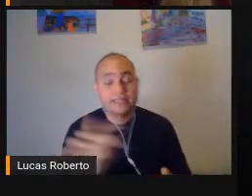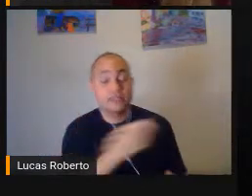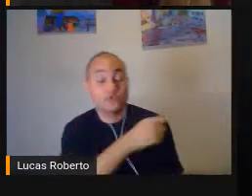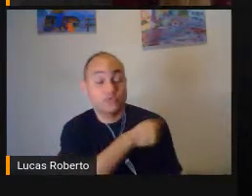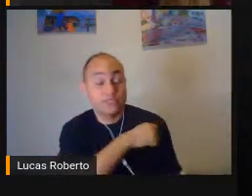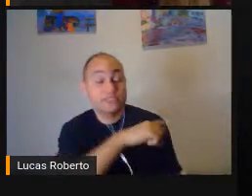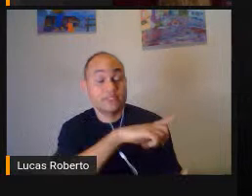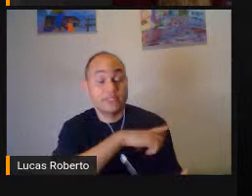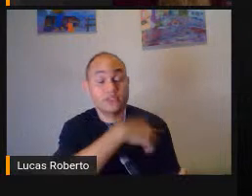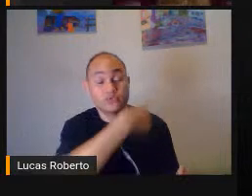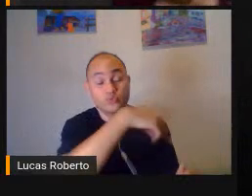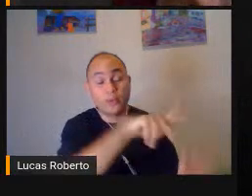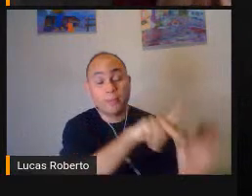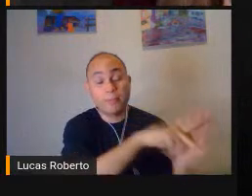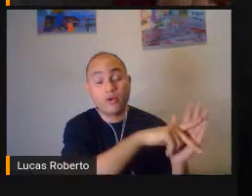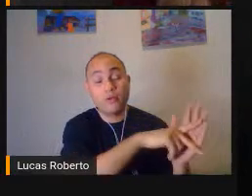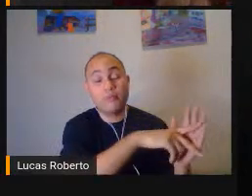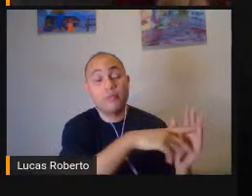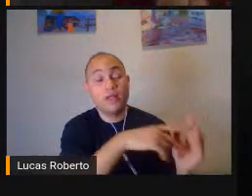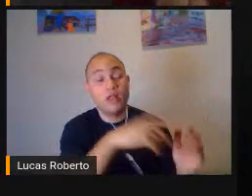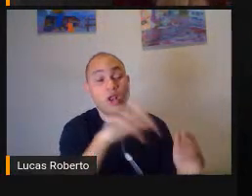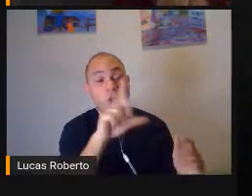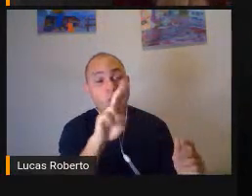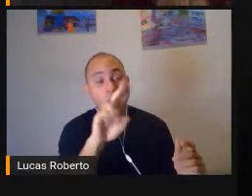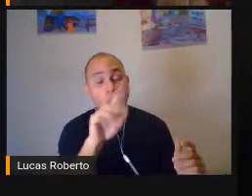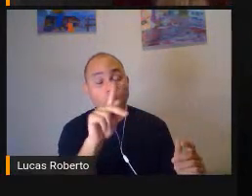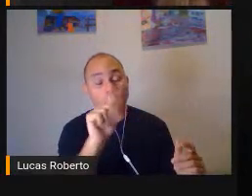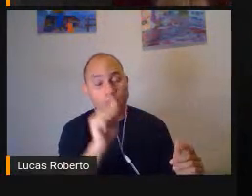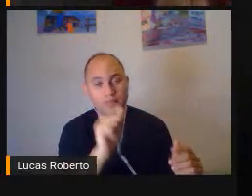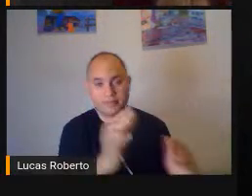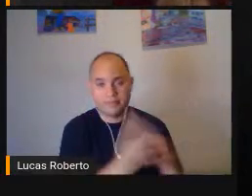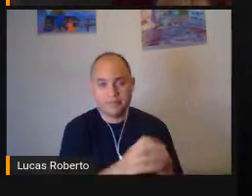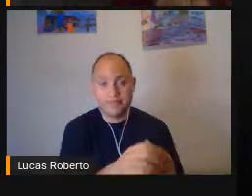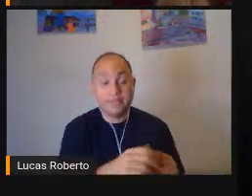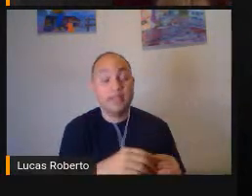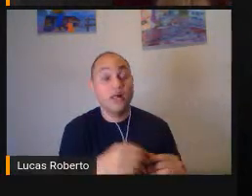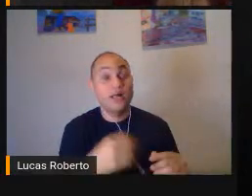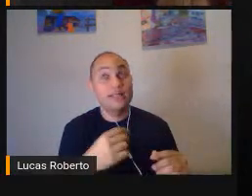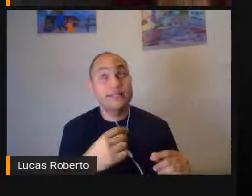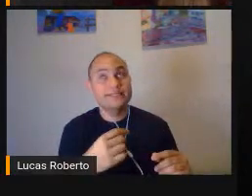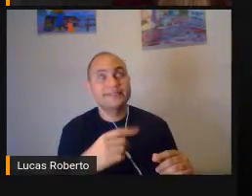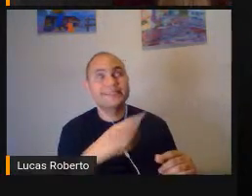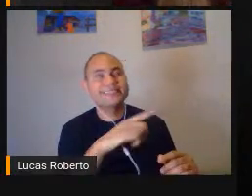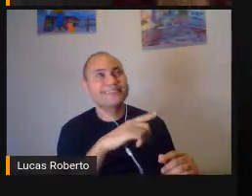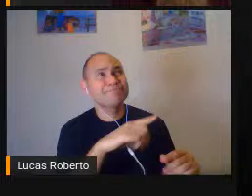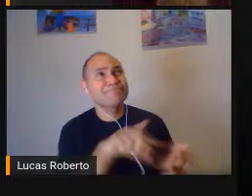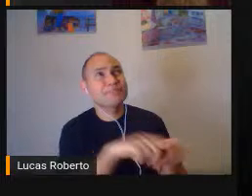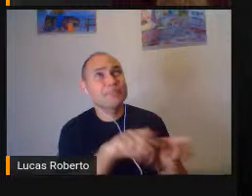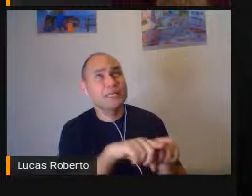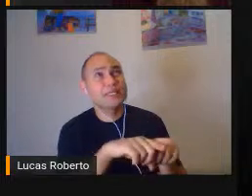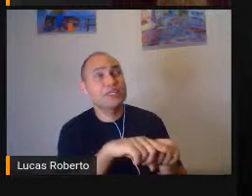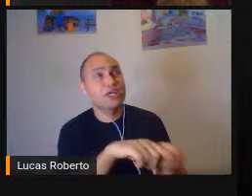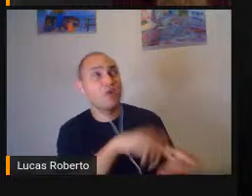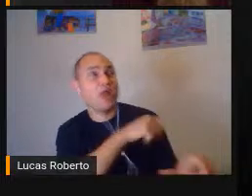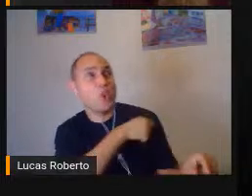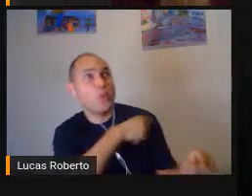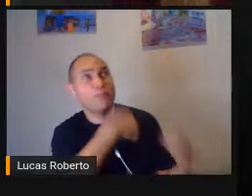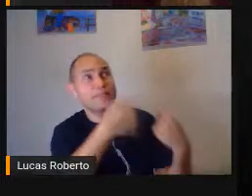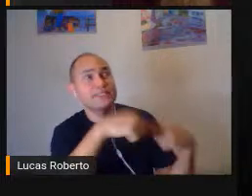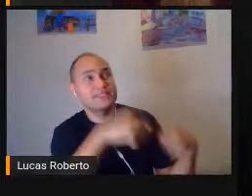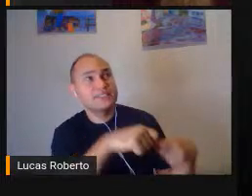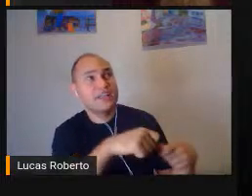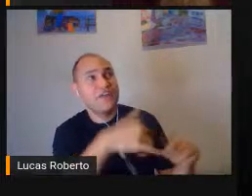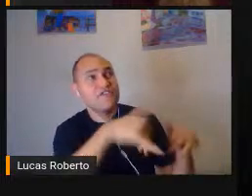Necessitam de Ficar em alguns Locais específicos Da sala de aula Então se o estudante Tem visão periférica Por